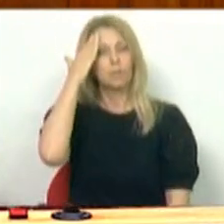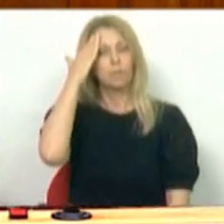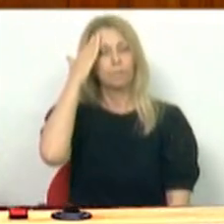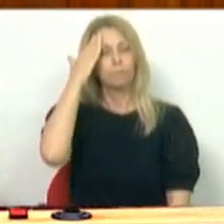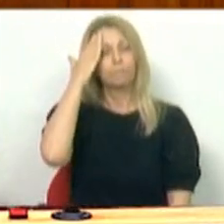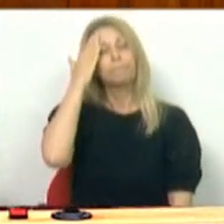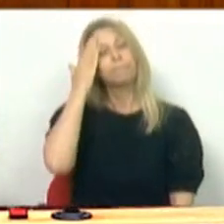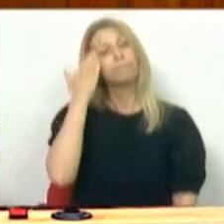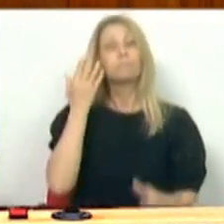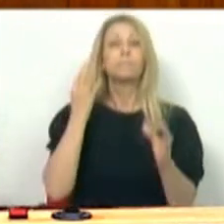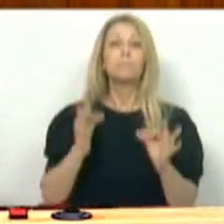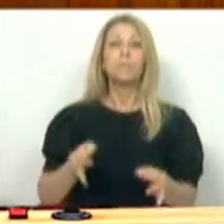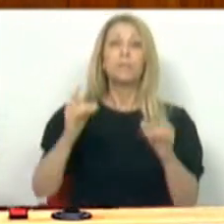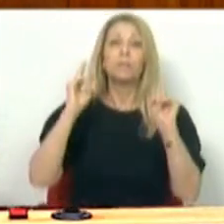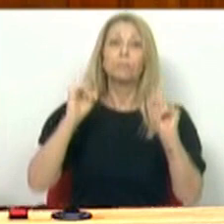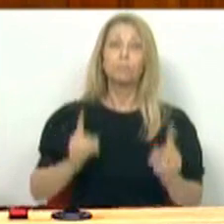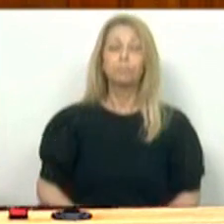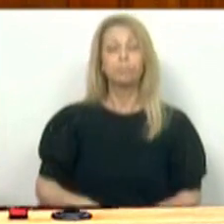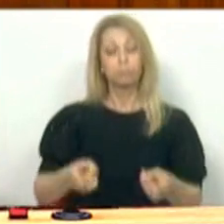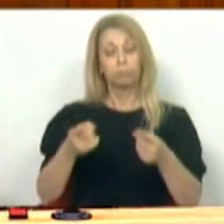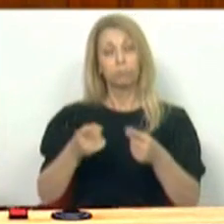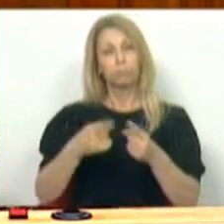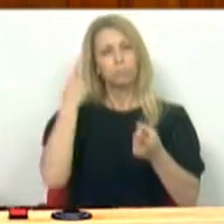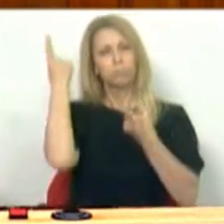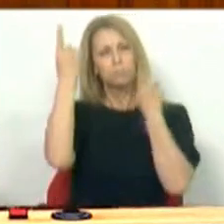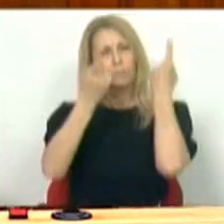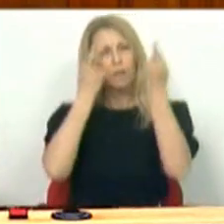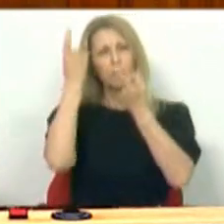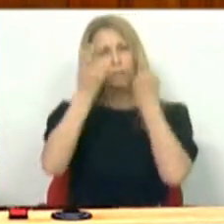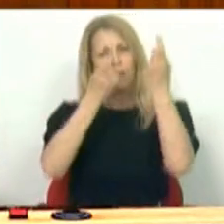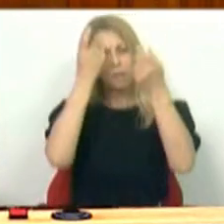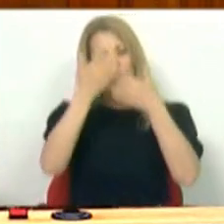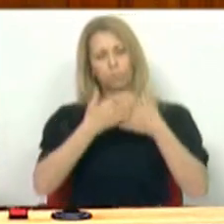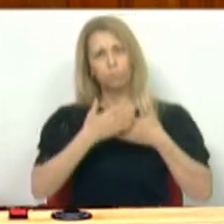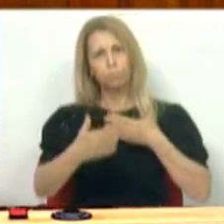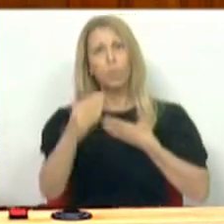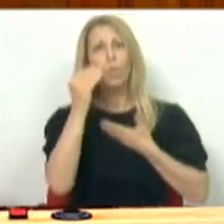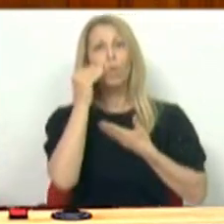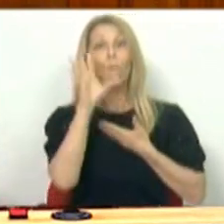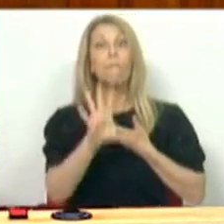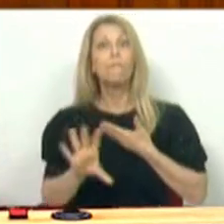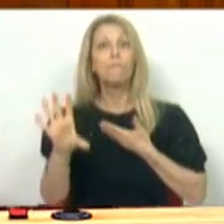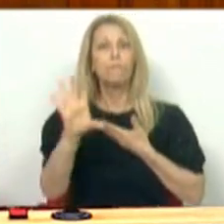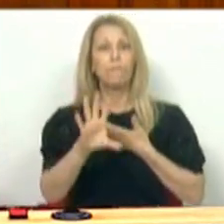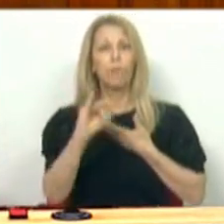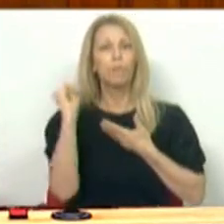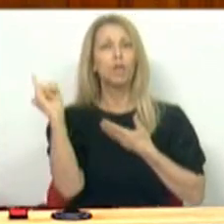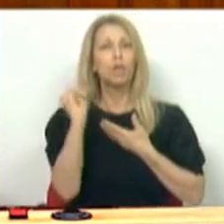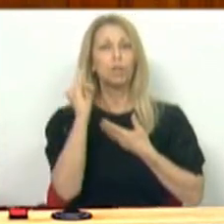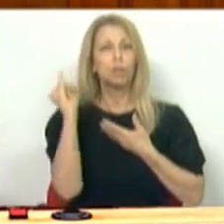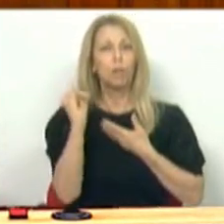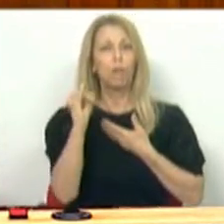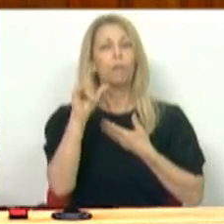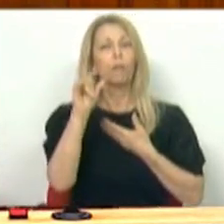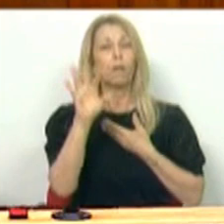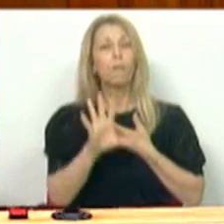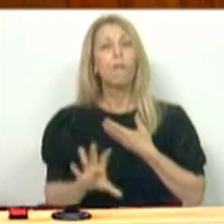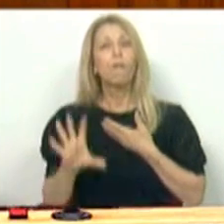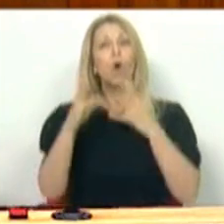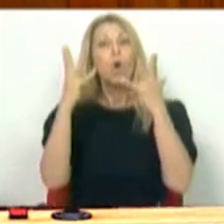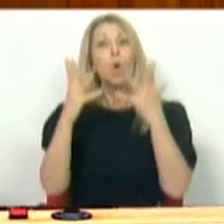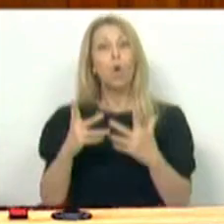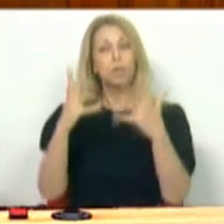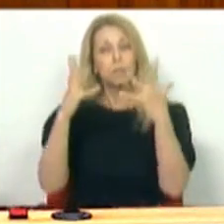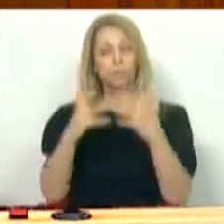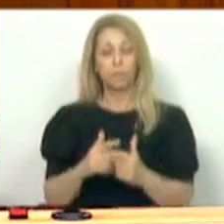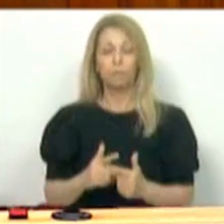é preciso iniciar uma reflexão sobre a arquitetura institucional e sobre a arquitetura orçamental